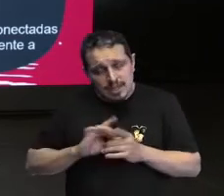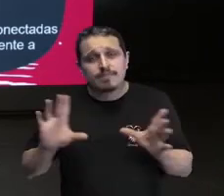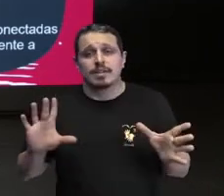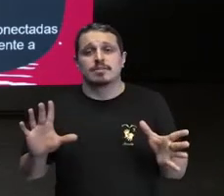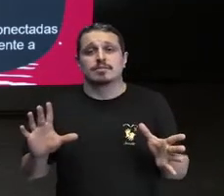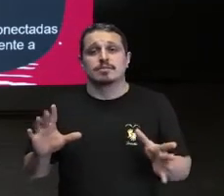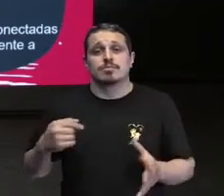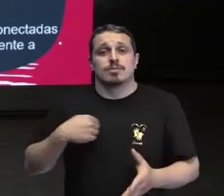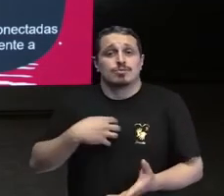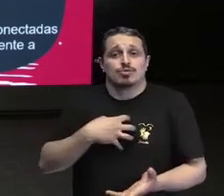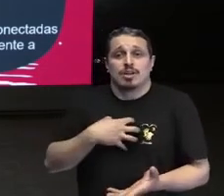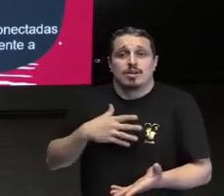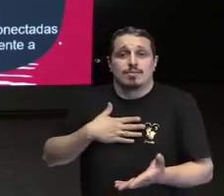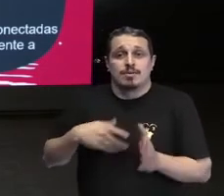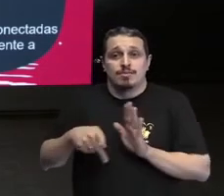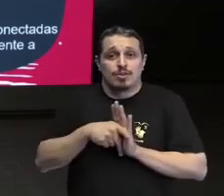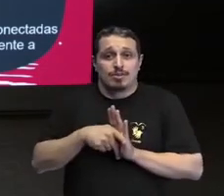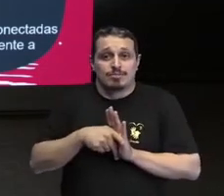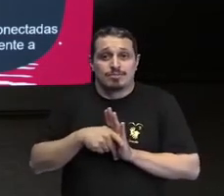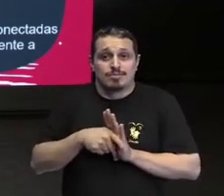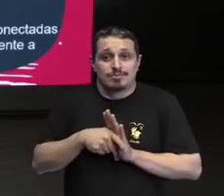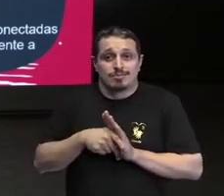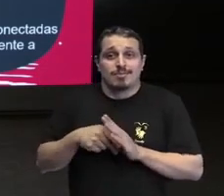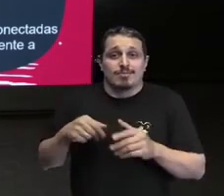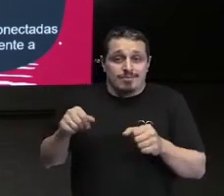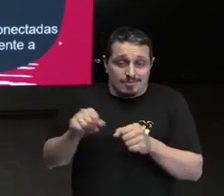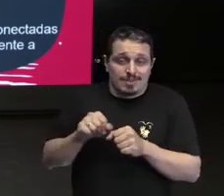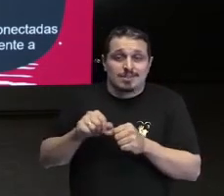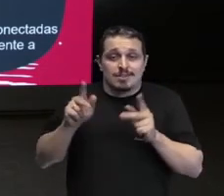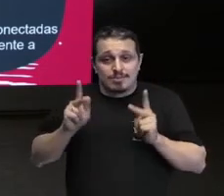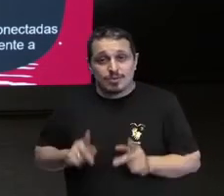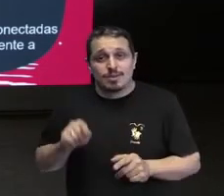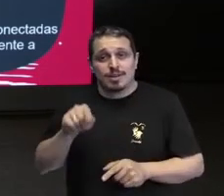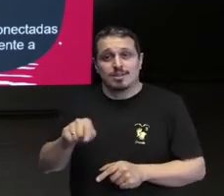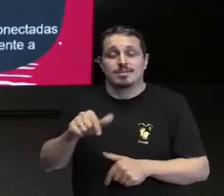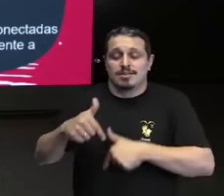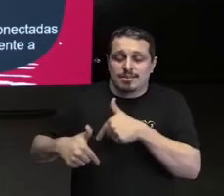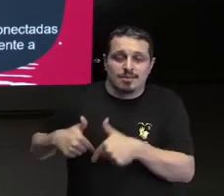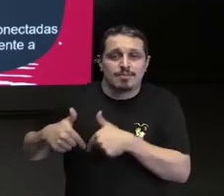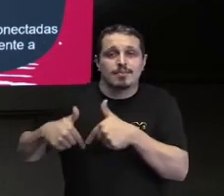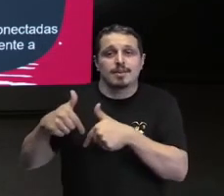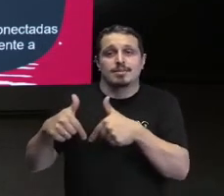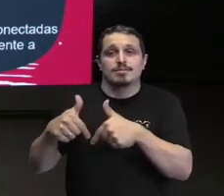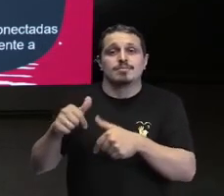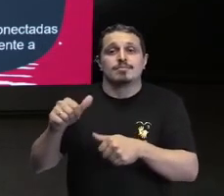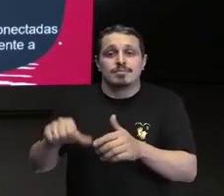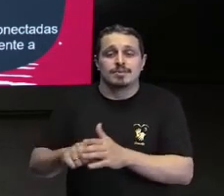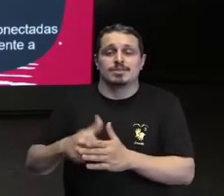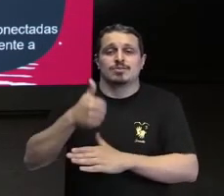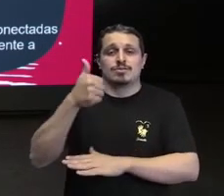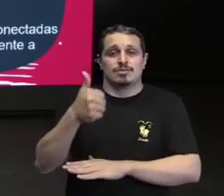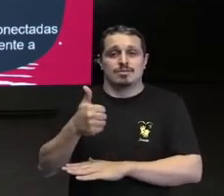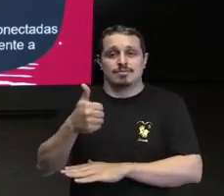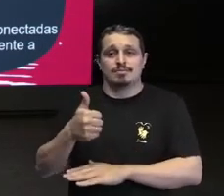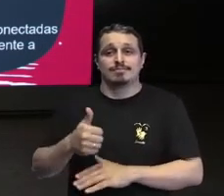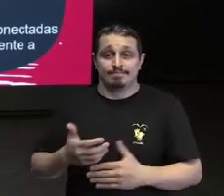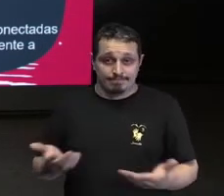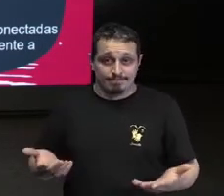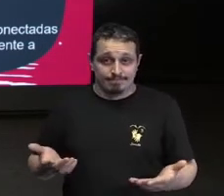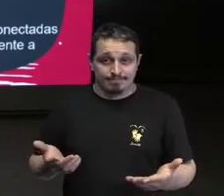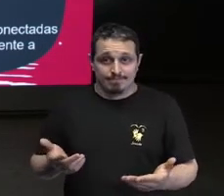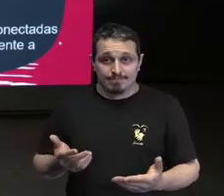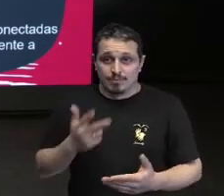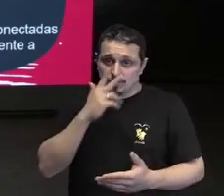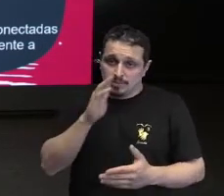o que também aumenta em produtividade né a gente sabe que como eu disse grandes